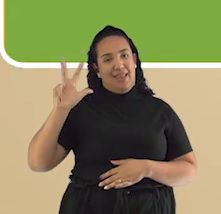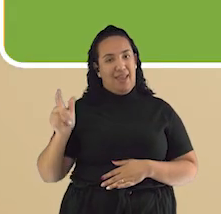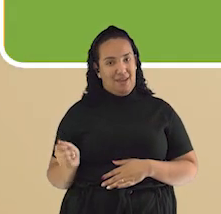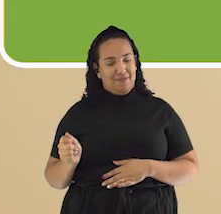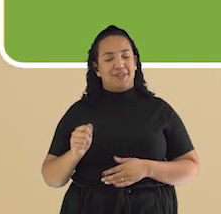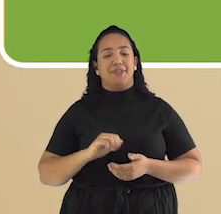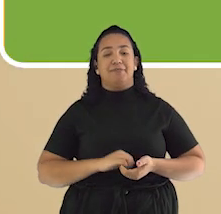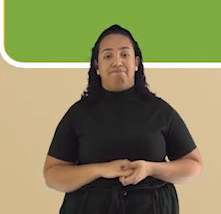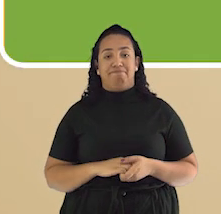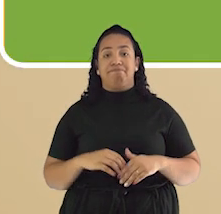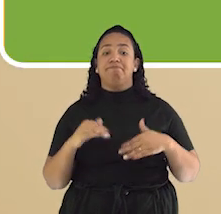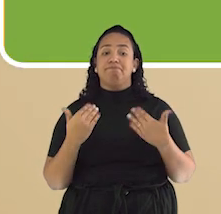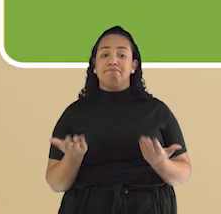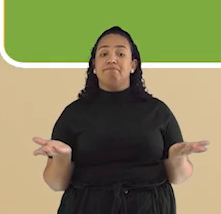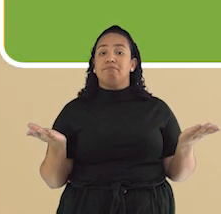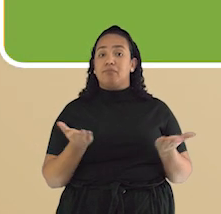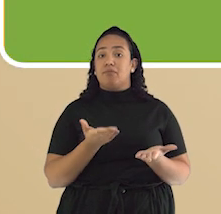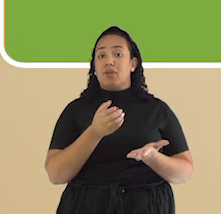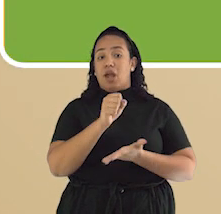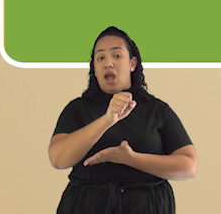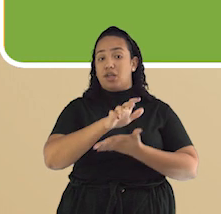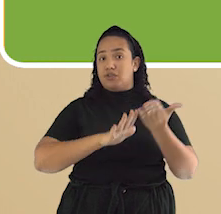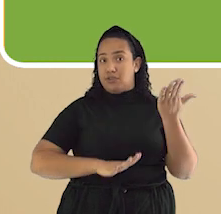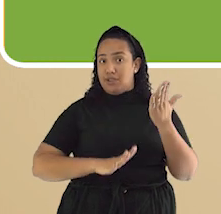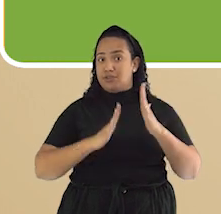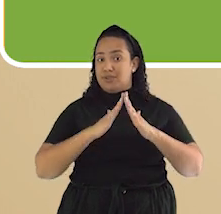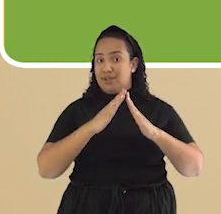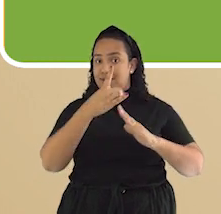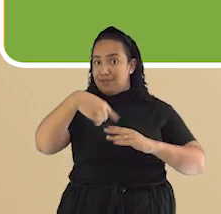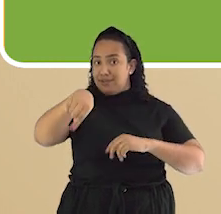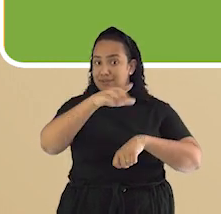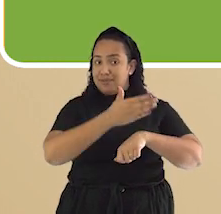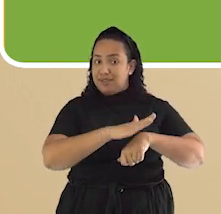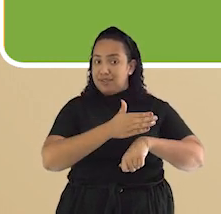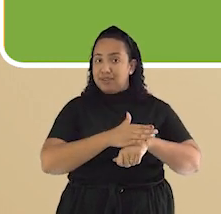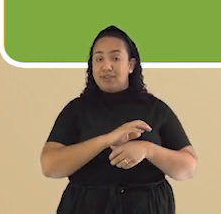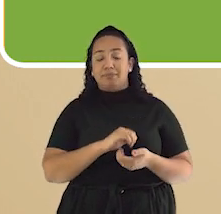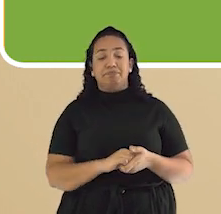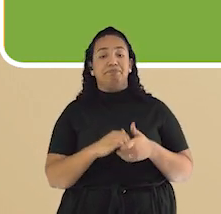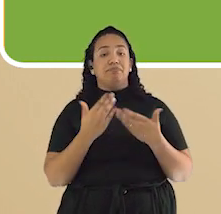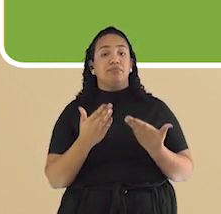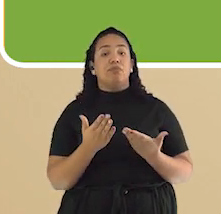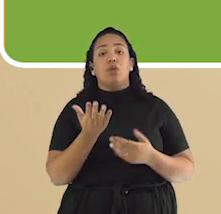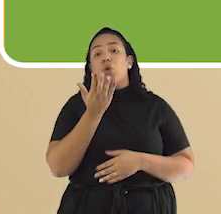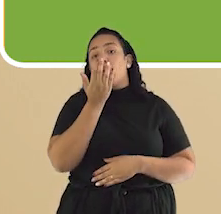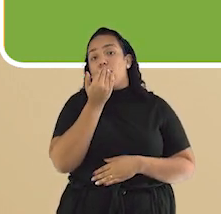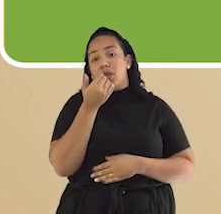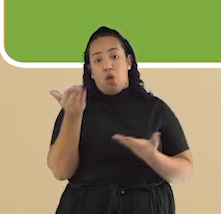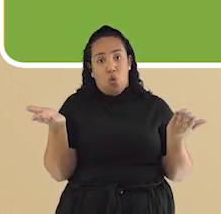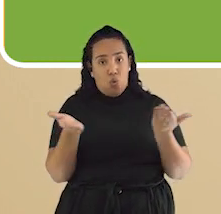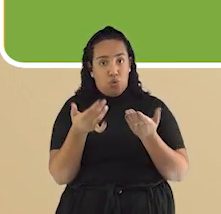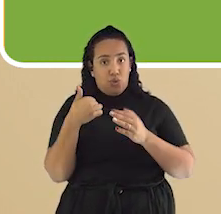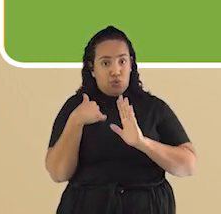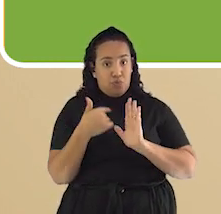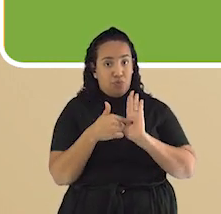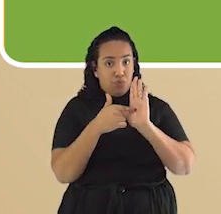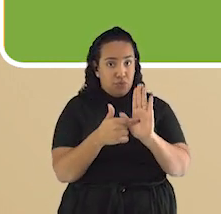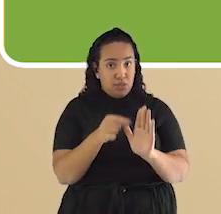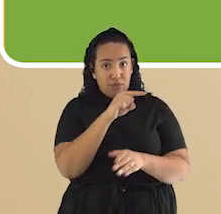E aqui vai a atividade para a casa da aula de hoje. Nos envie sua variação de receita de um dos pratos trazidos na aula de hoje.